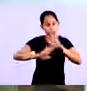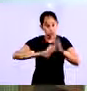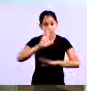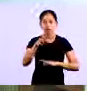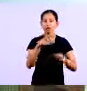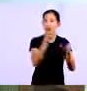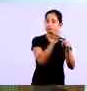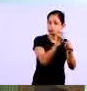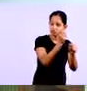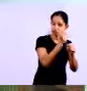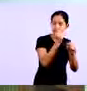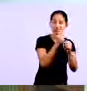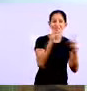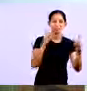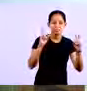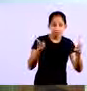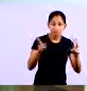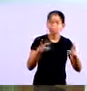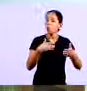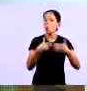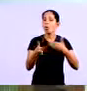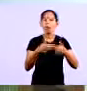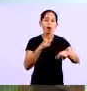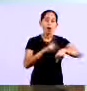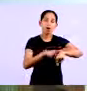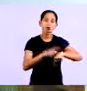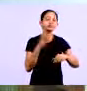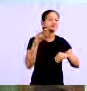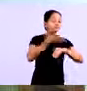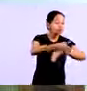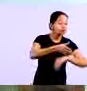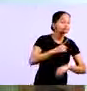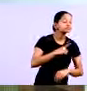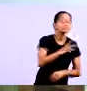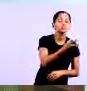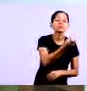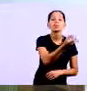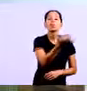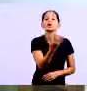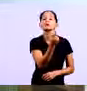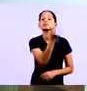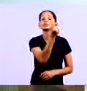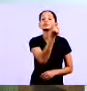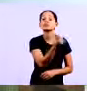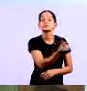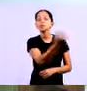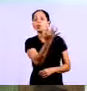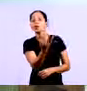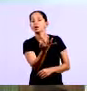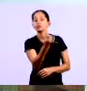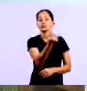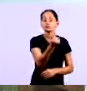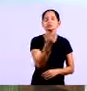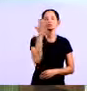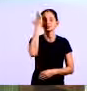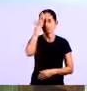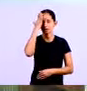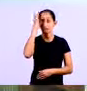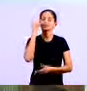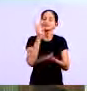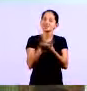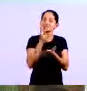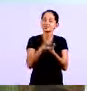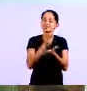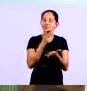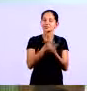caixa para que essa informação esteja disponível na hora que você precisa e essa necessidade pode surgir a qualquer momento então é importante que vocês façam esse